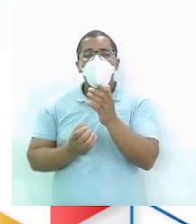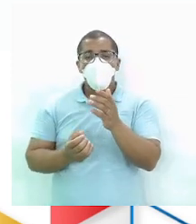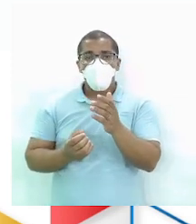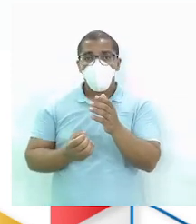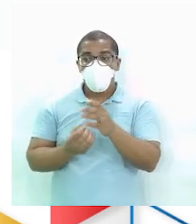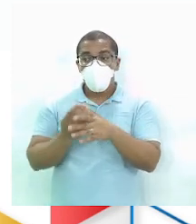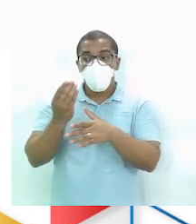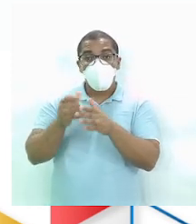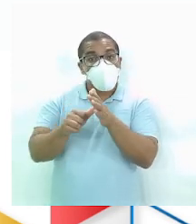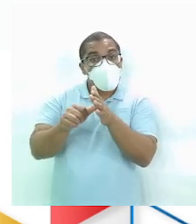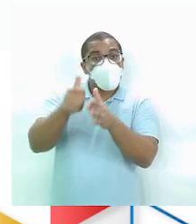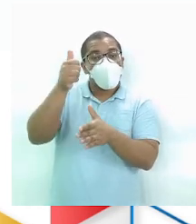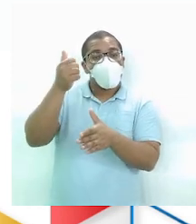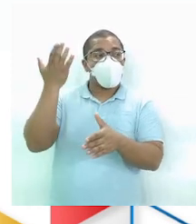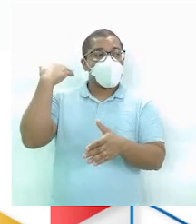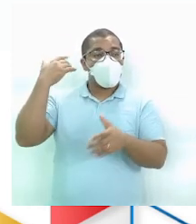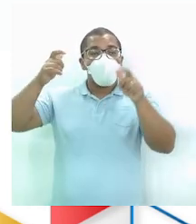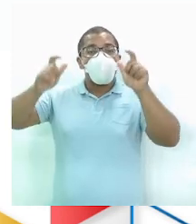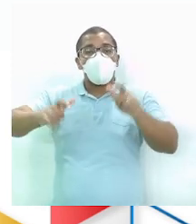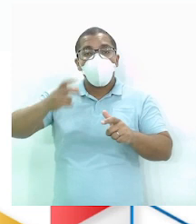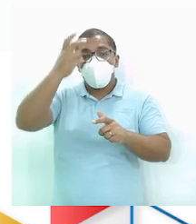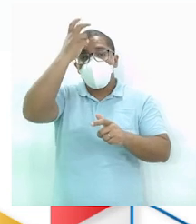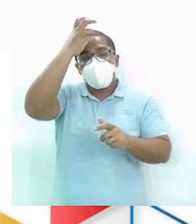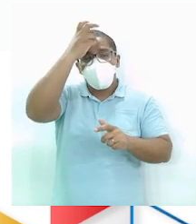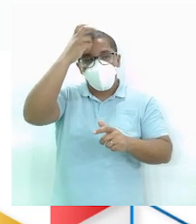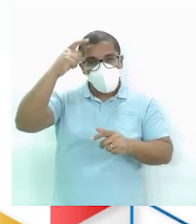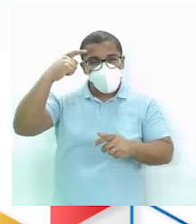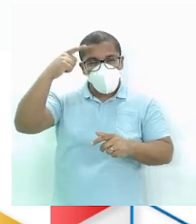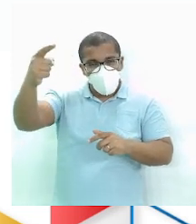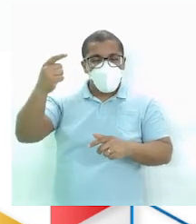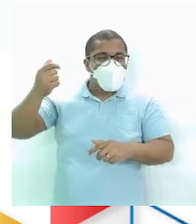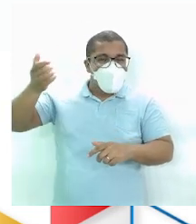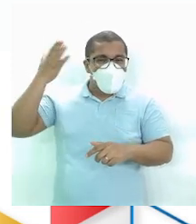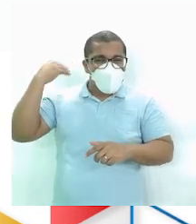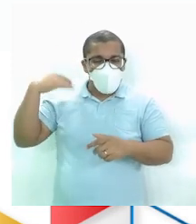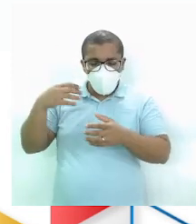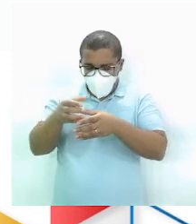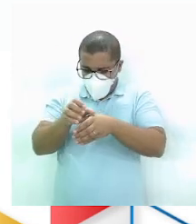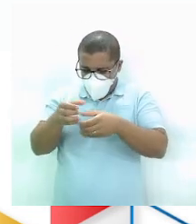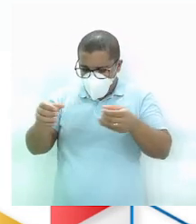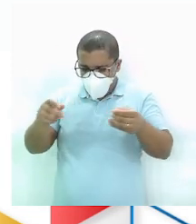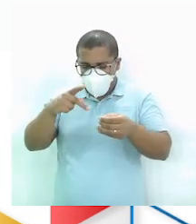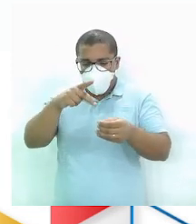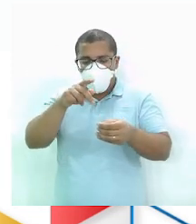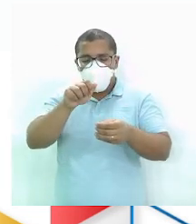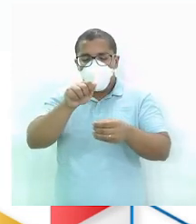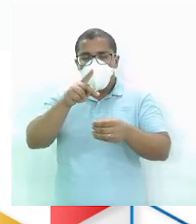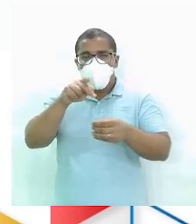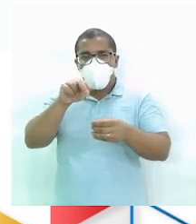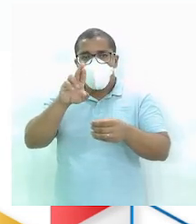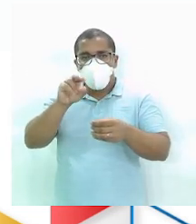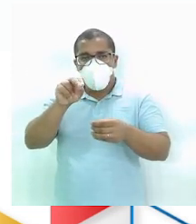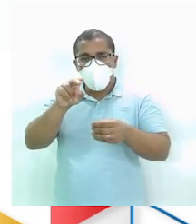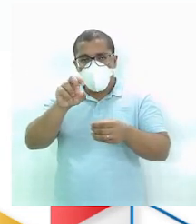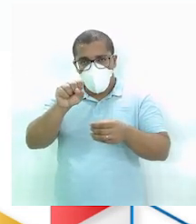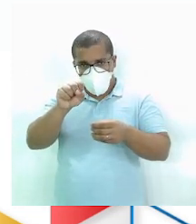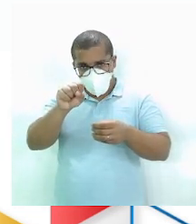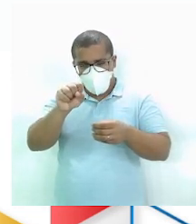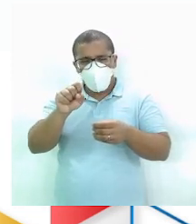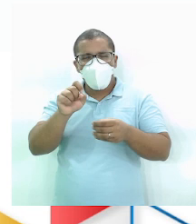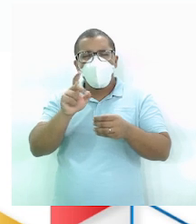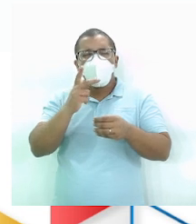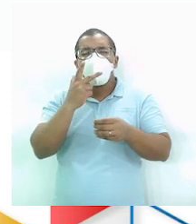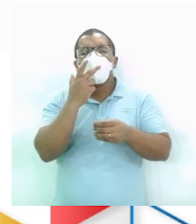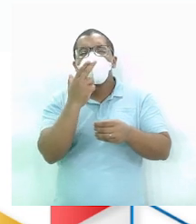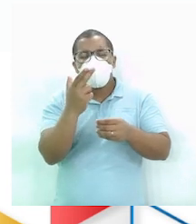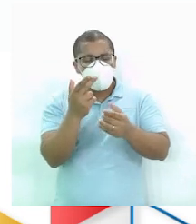é do Antigo Egito Aquele registrado em papiros, aquele espécie de papel